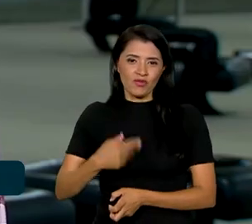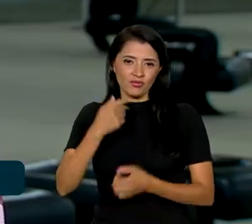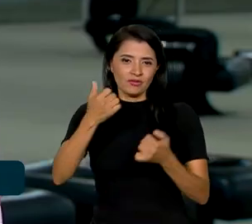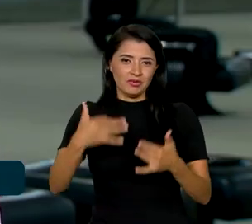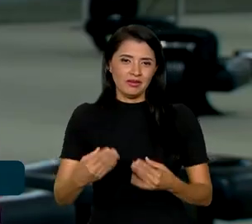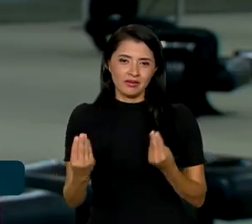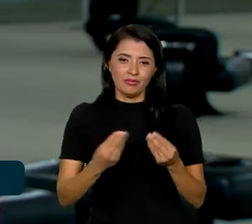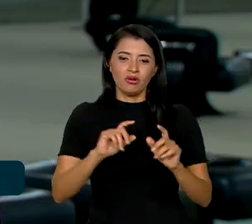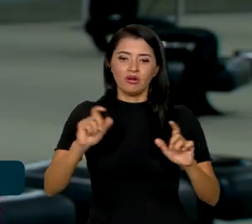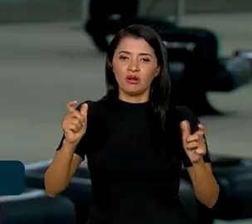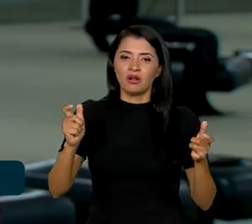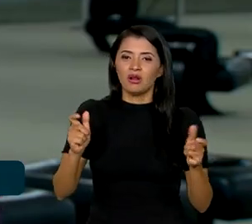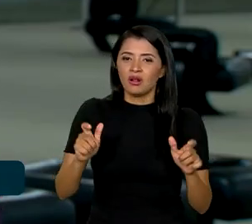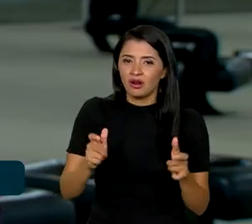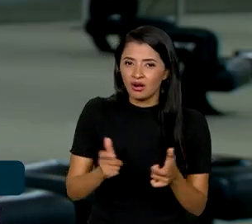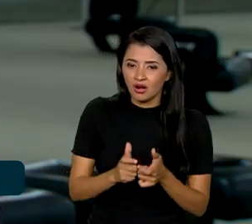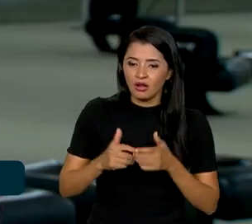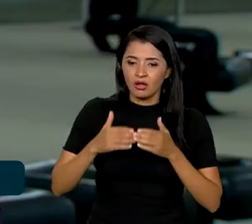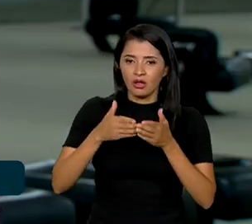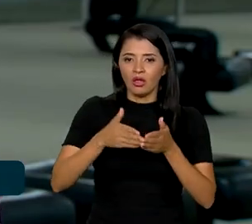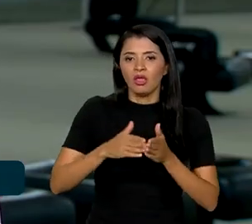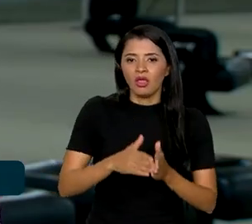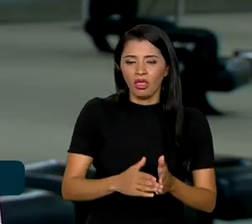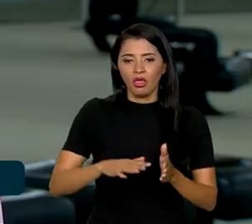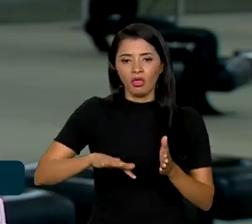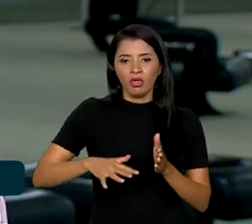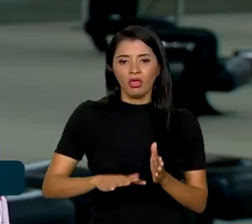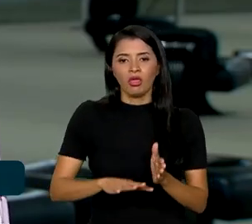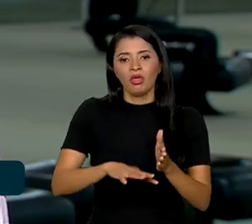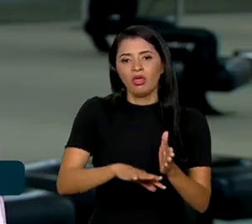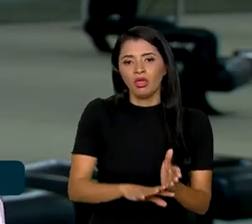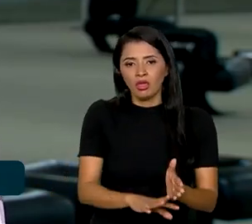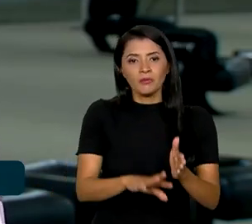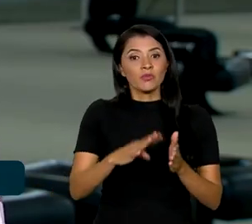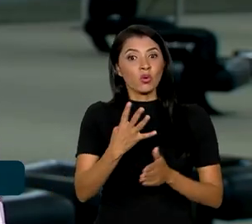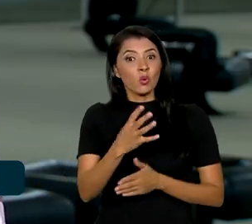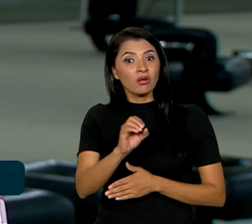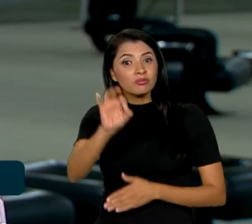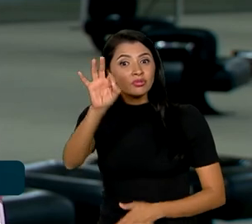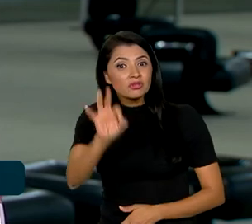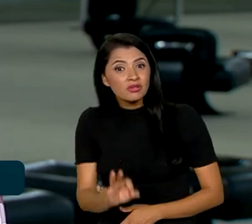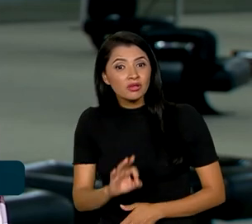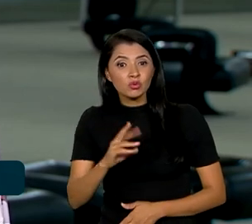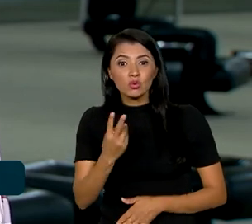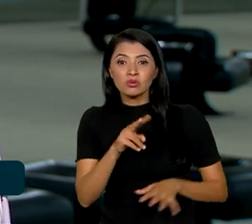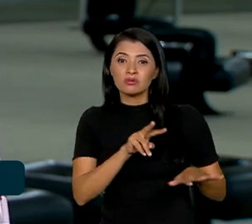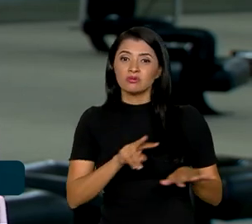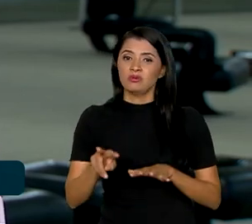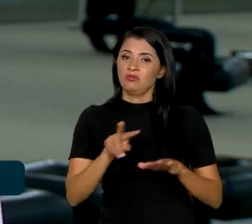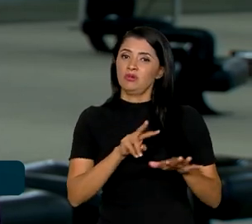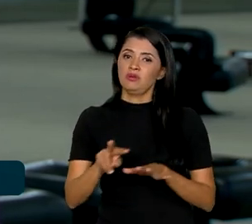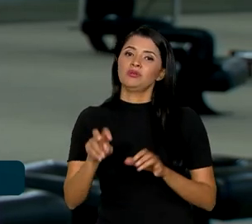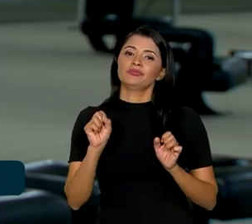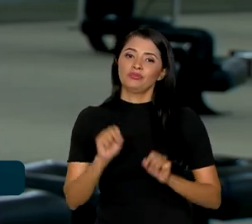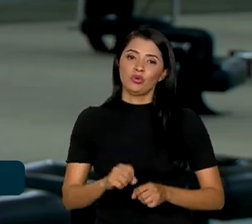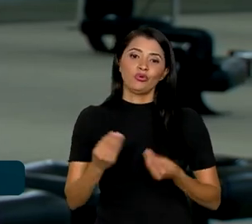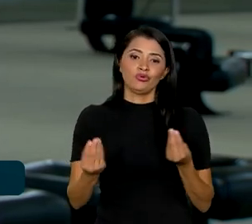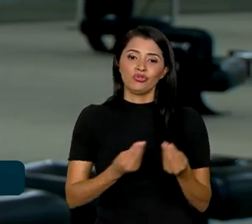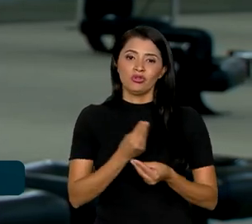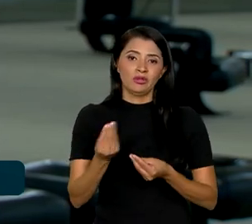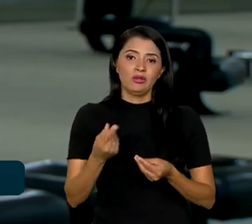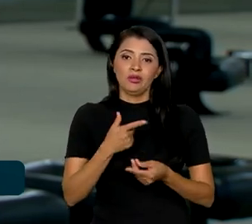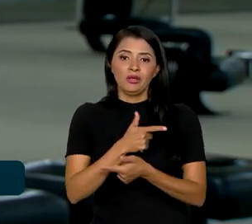pode reduzir a capacidade de transporte em 40% em duas semanas, podendo levar ao